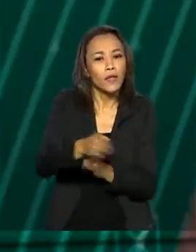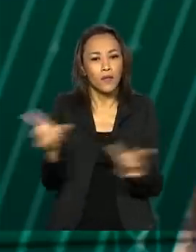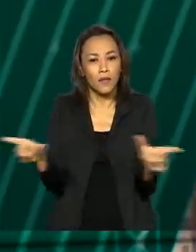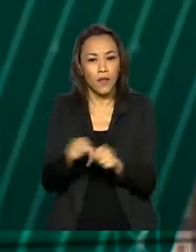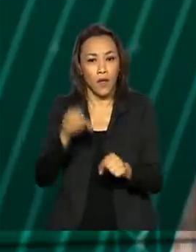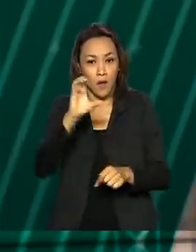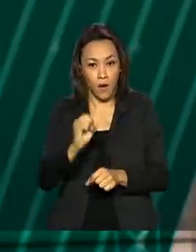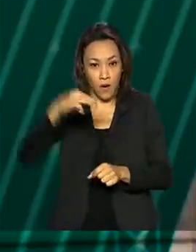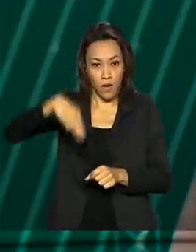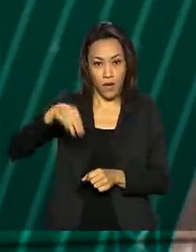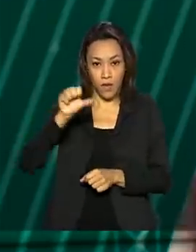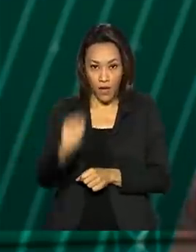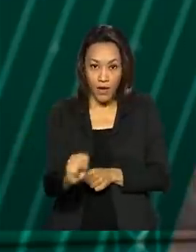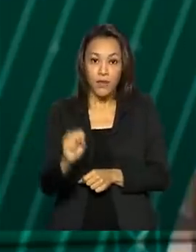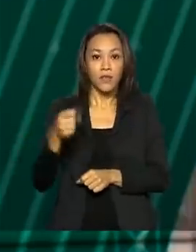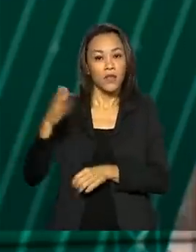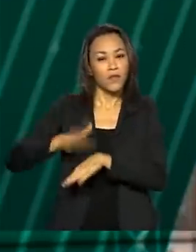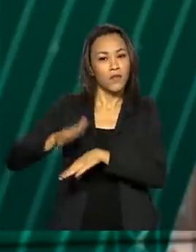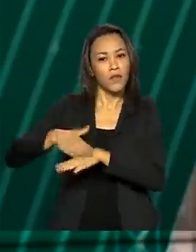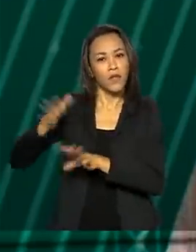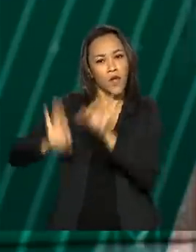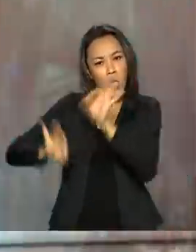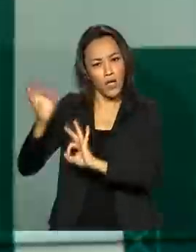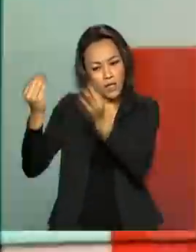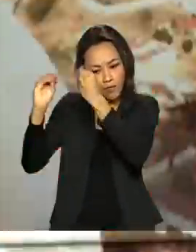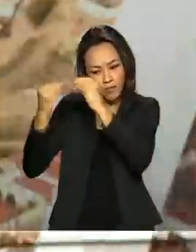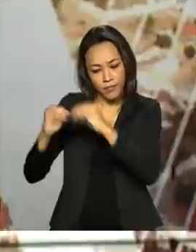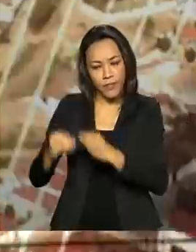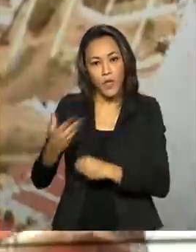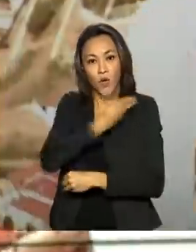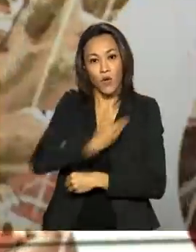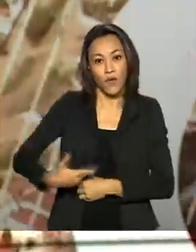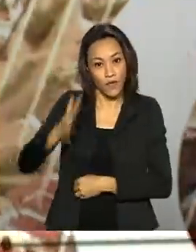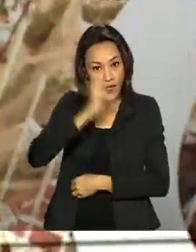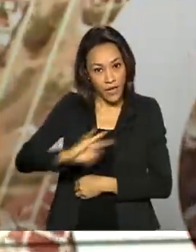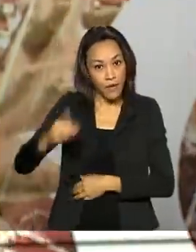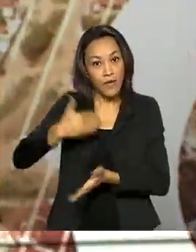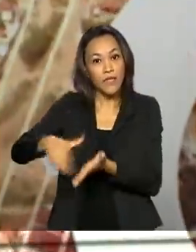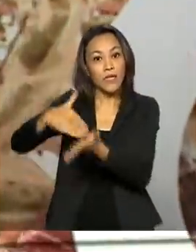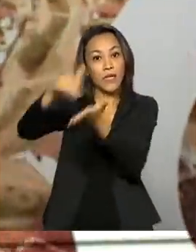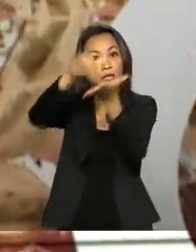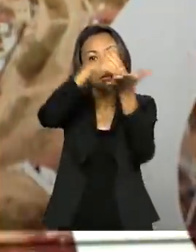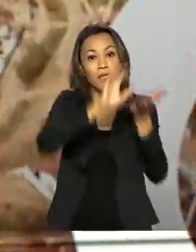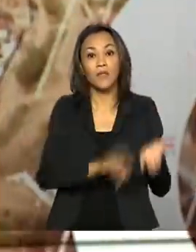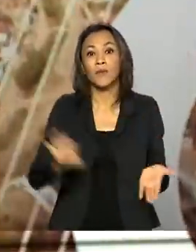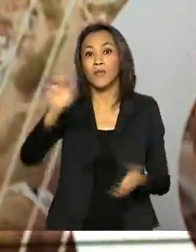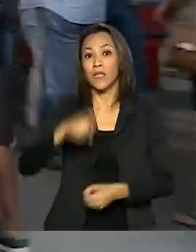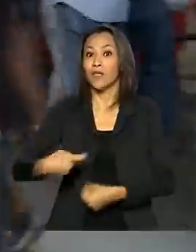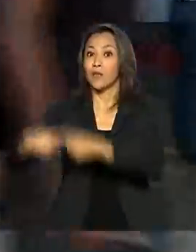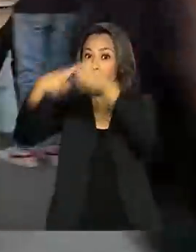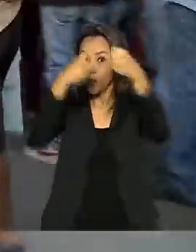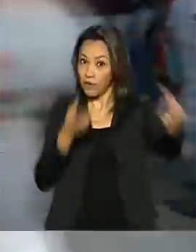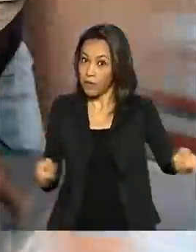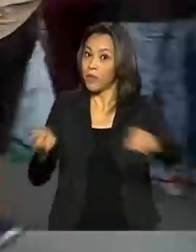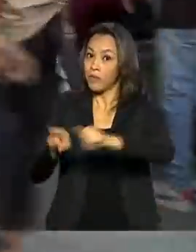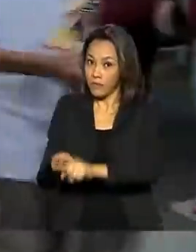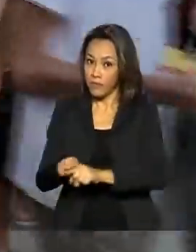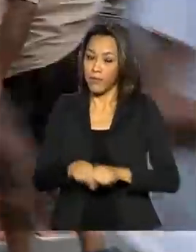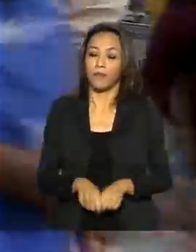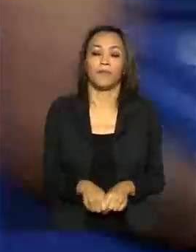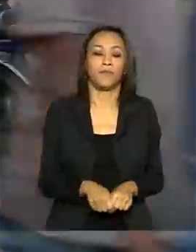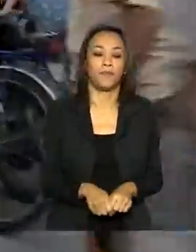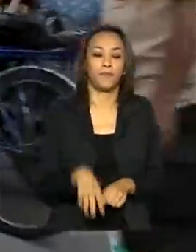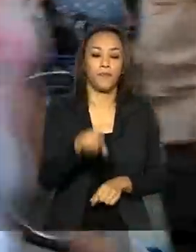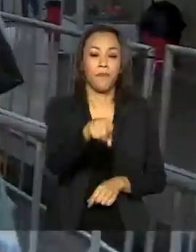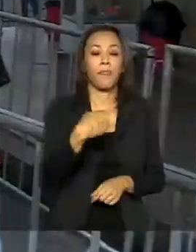Saúde e foi elaborada pelo governo federal em parceria com secretários dos estados e municípios. A